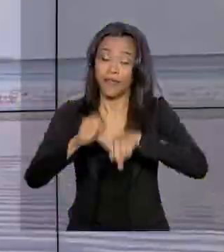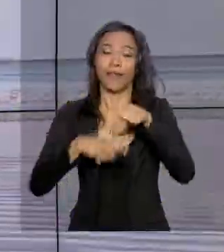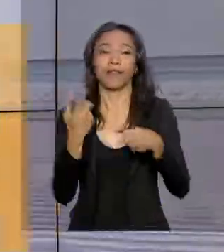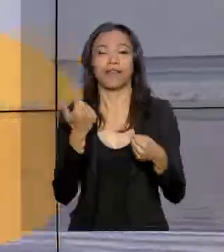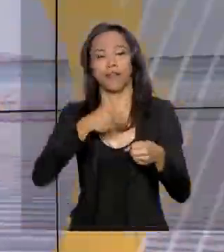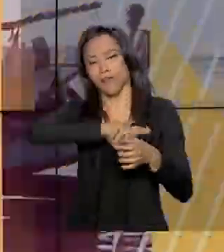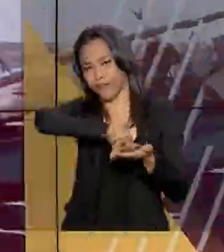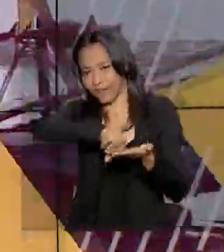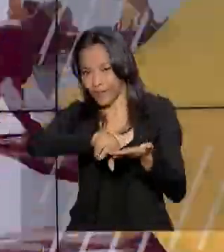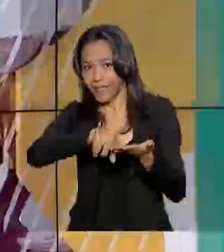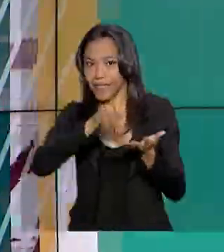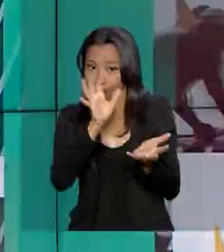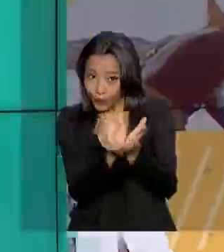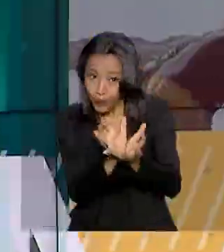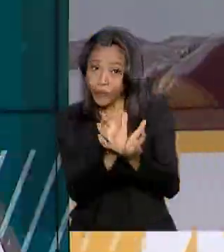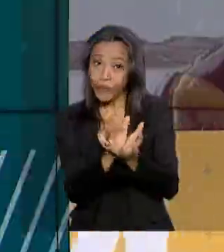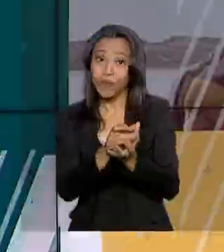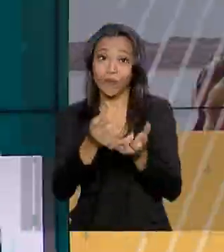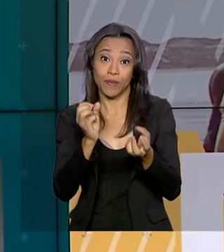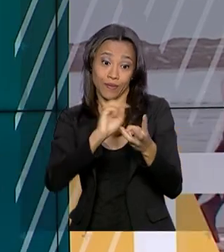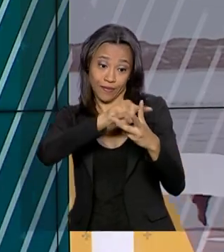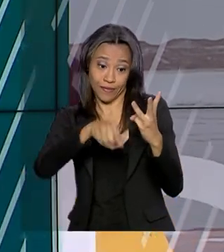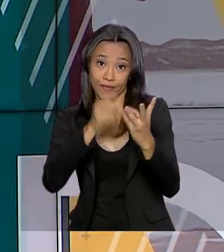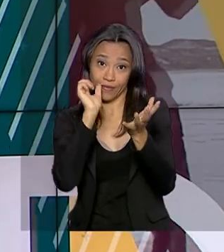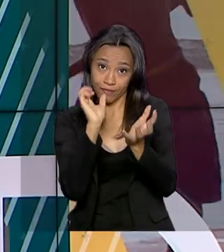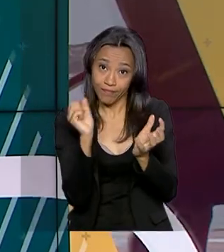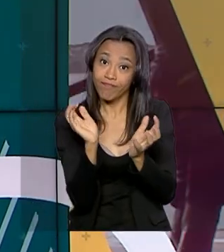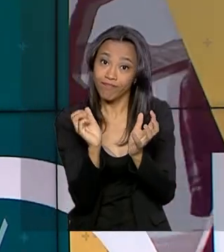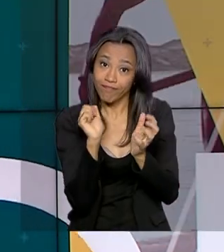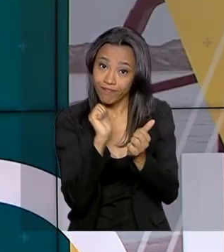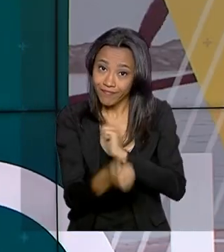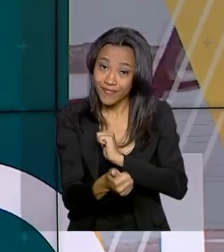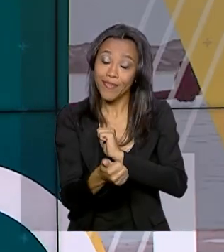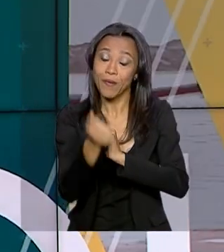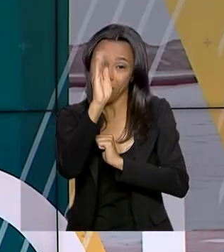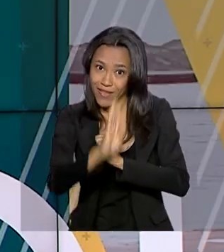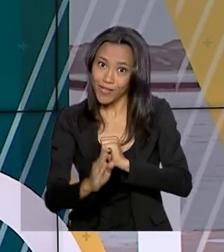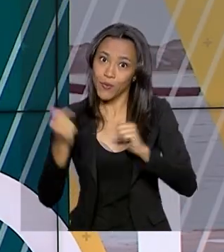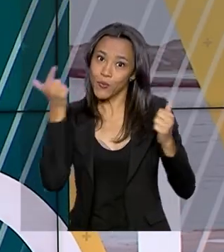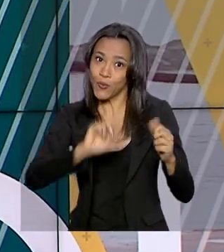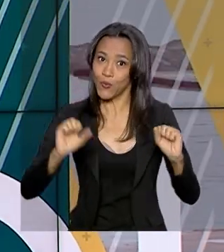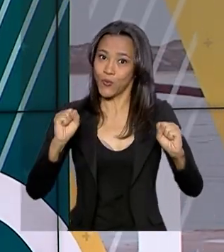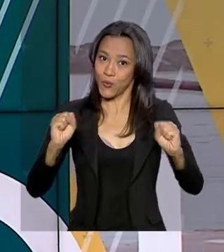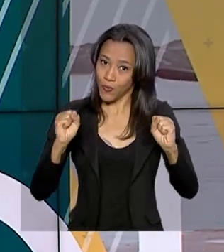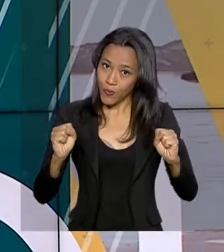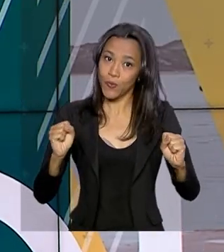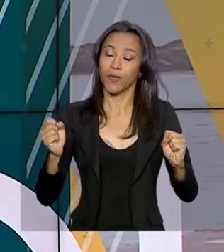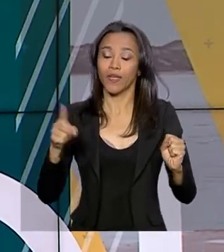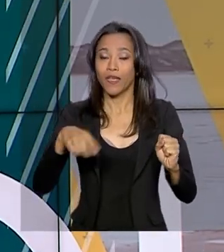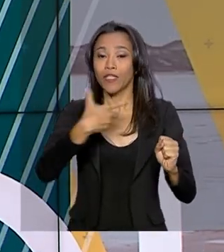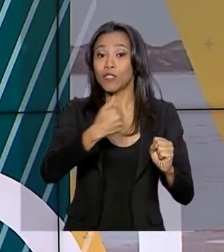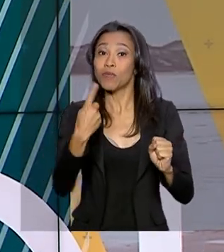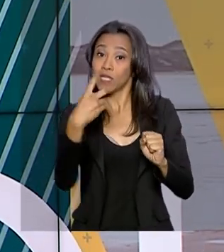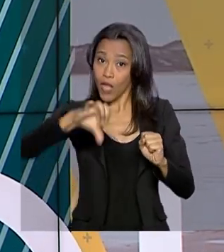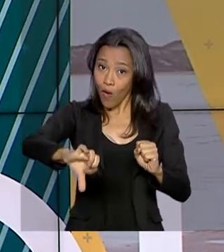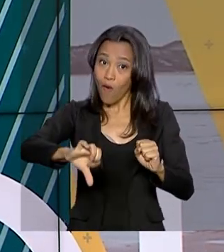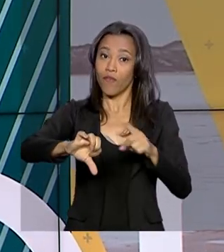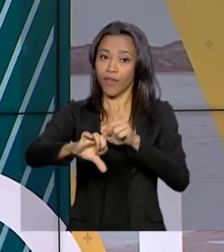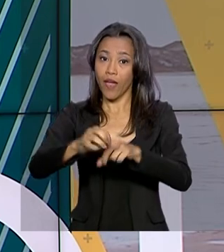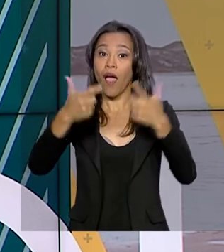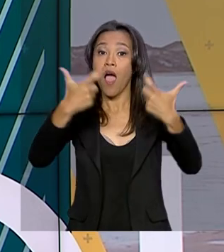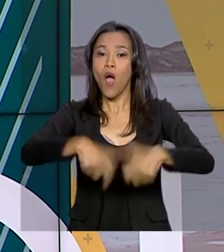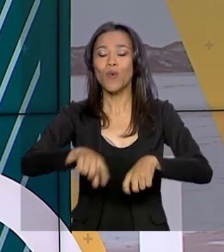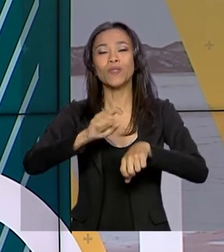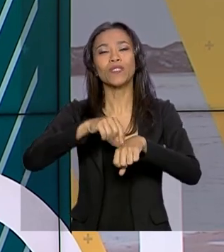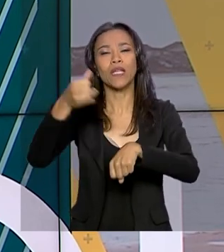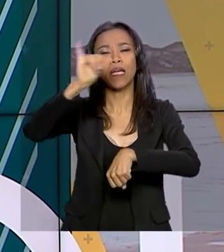triatlo. O Brasil continua fazendo coleção de medalhas nos Jogos Pan-Americanos de 2019, que estão sendo disputados em